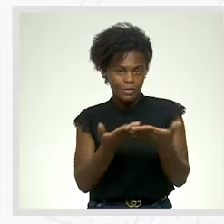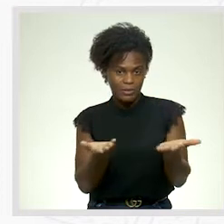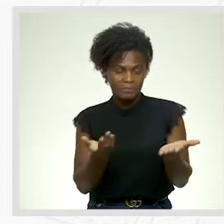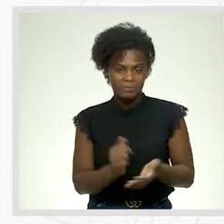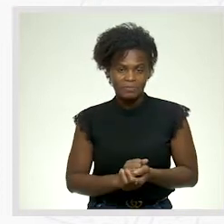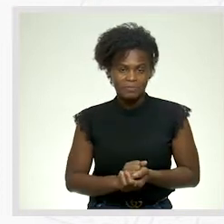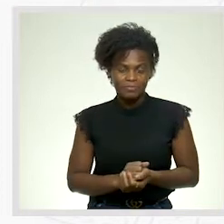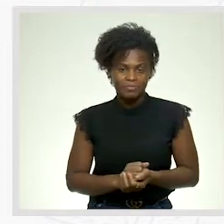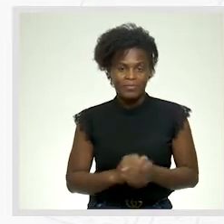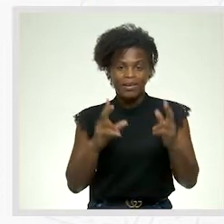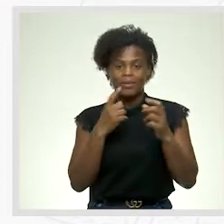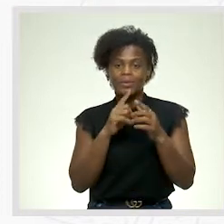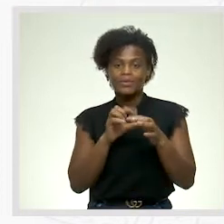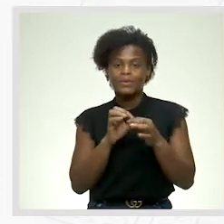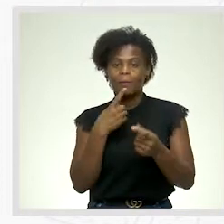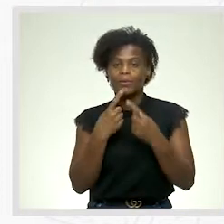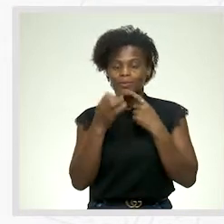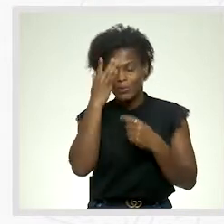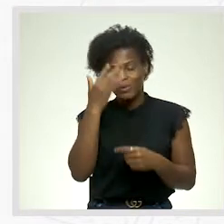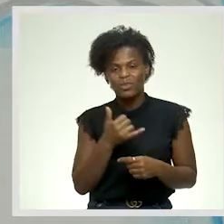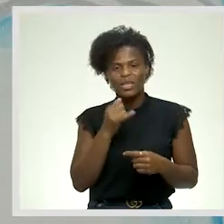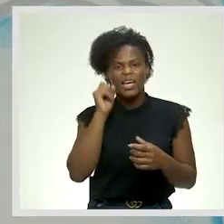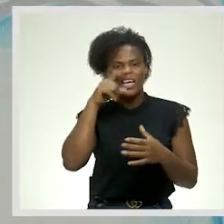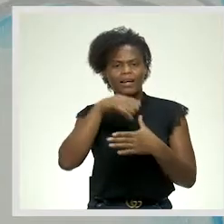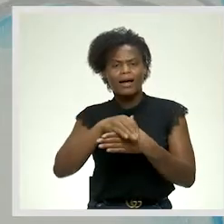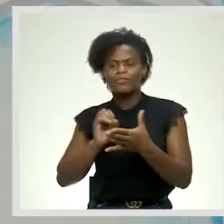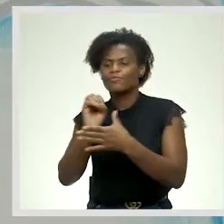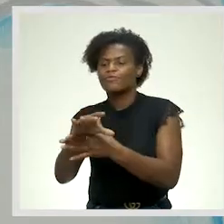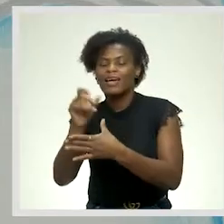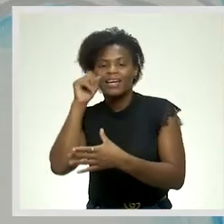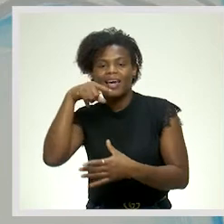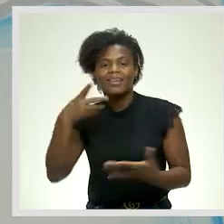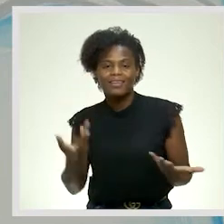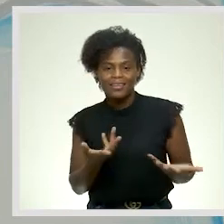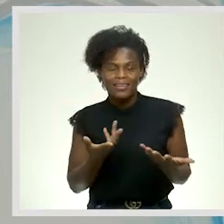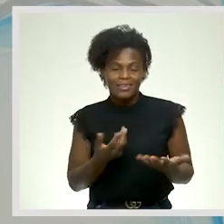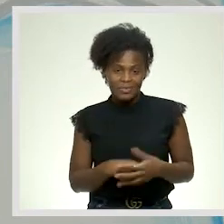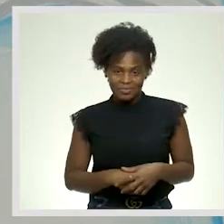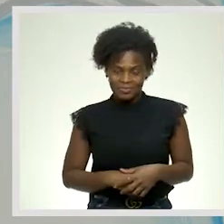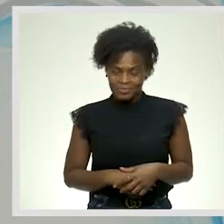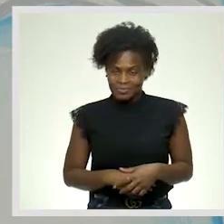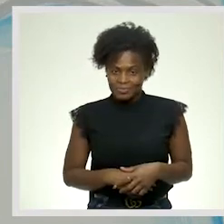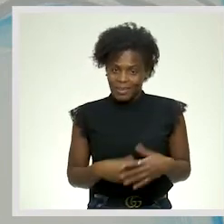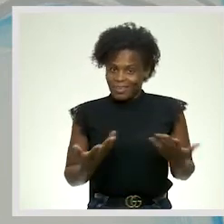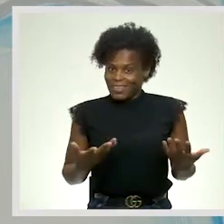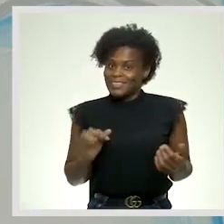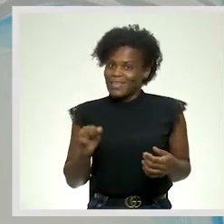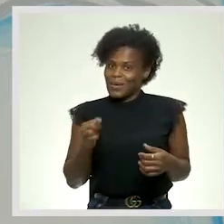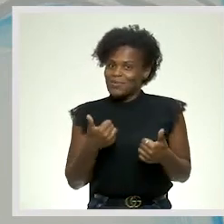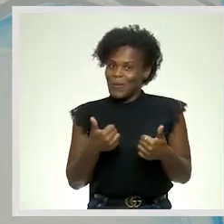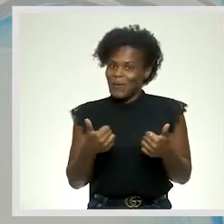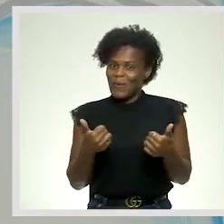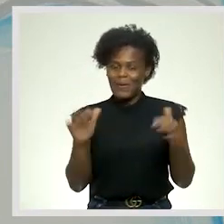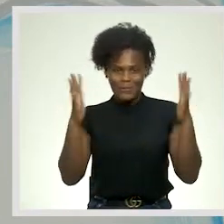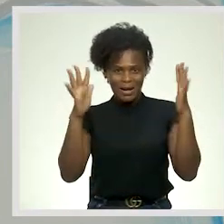E, em relação à pergunta 2, a quem se dirige este autor anónimo? Nossa! Você hoje está a